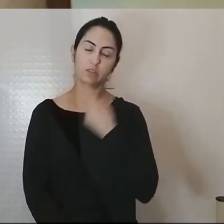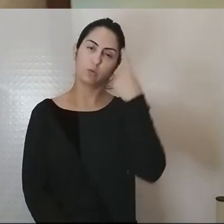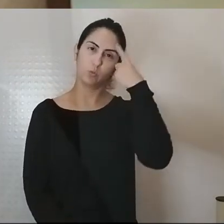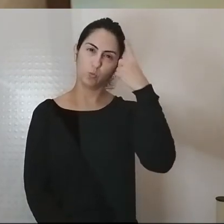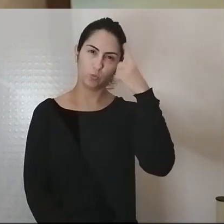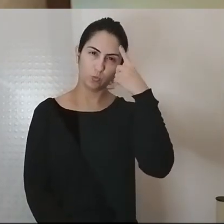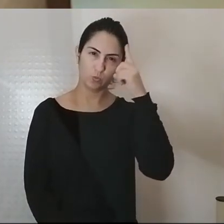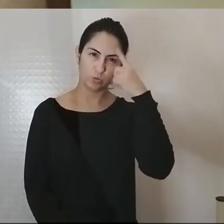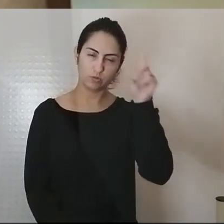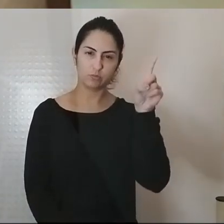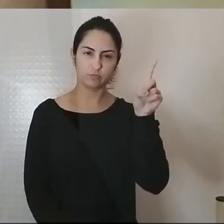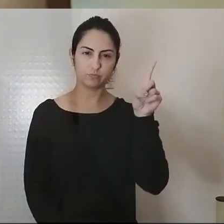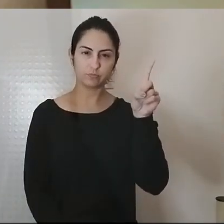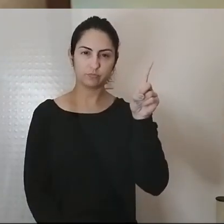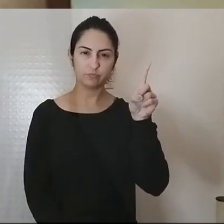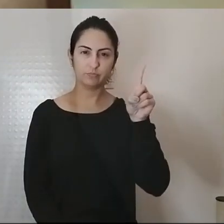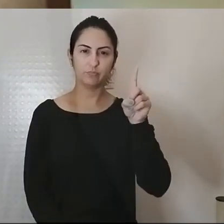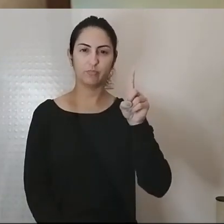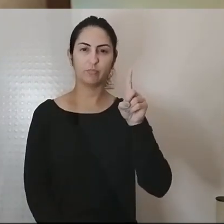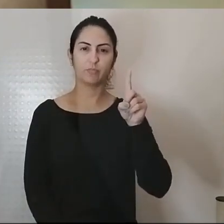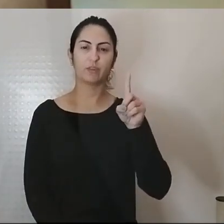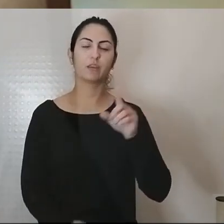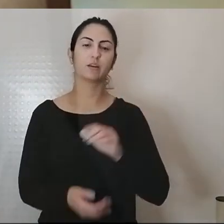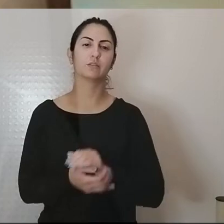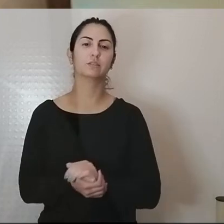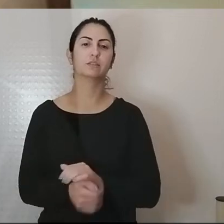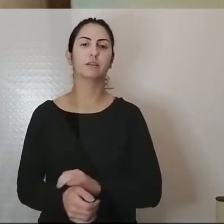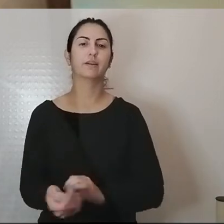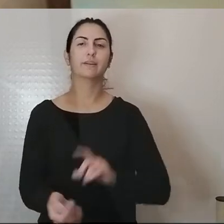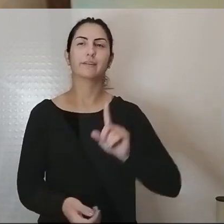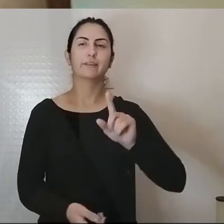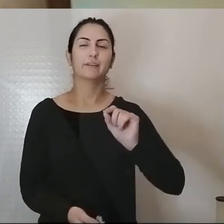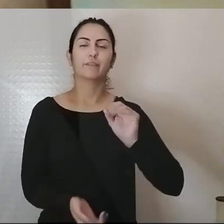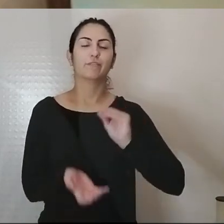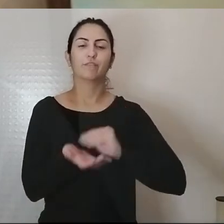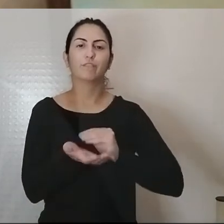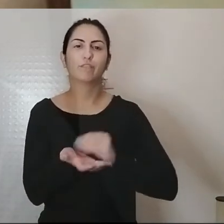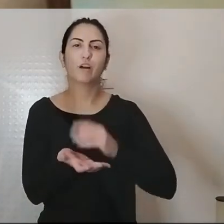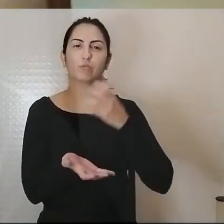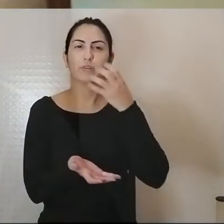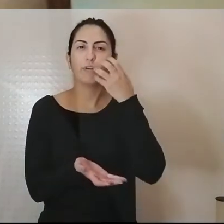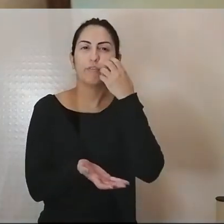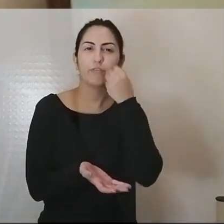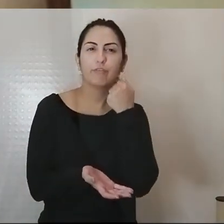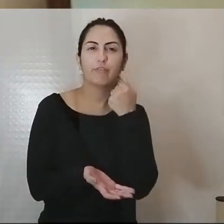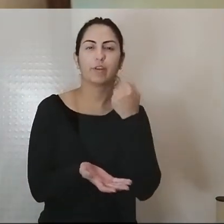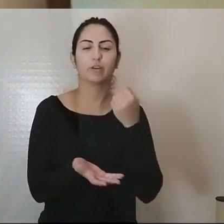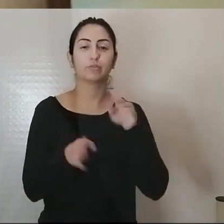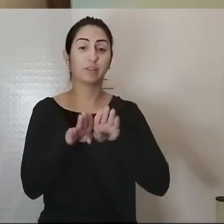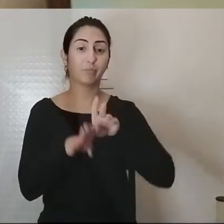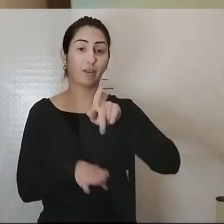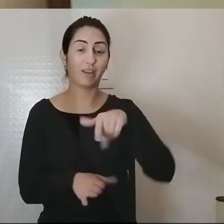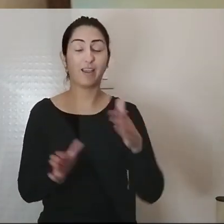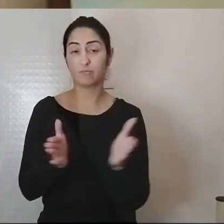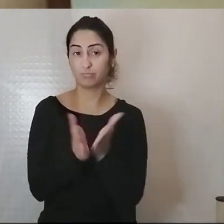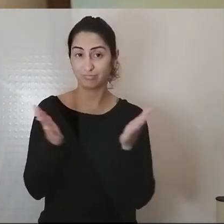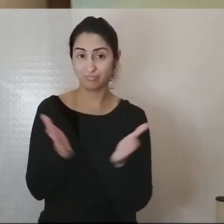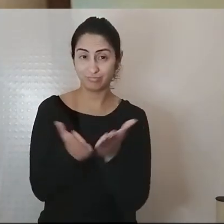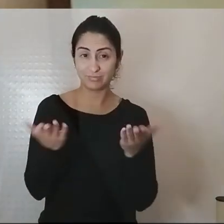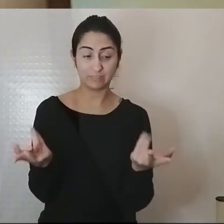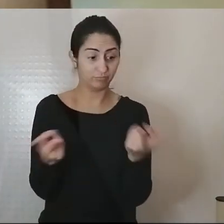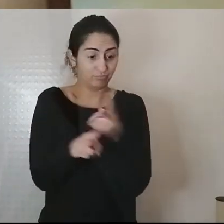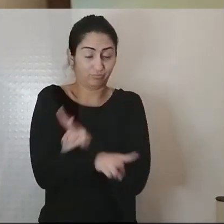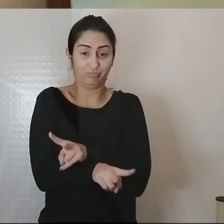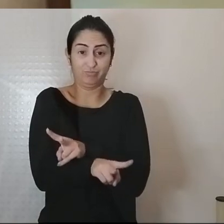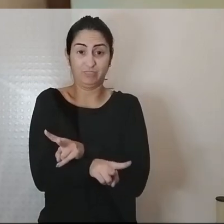que é indossaciável dos afetos da precariedade e das contradições são estes aspectos que